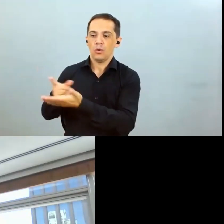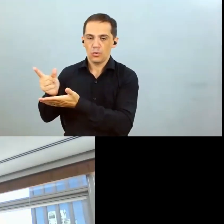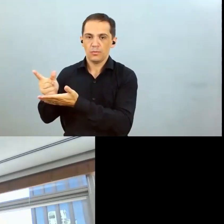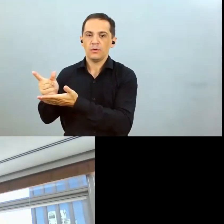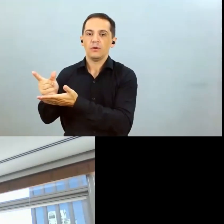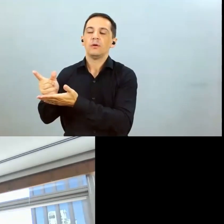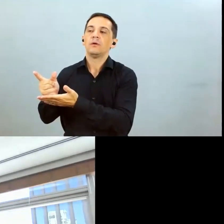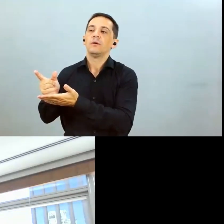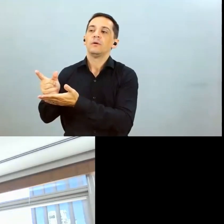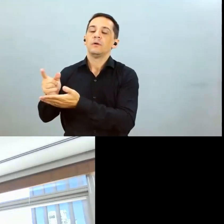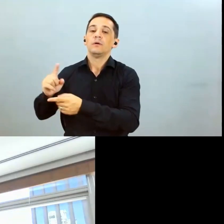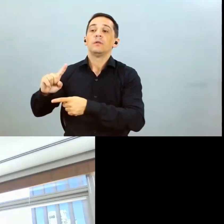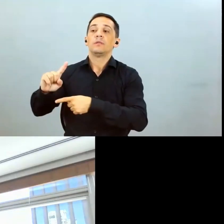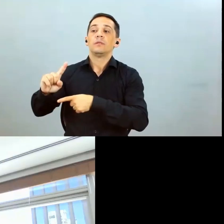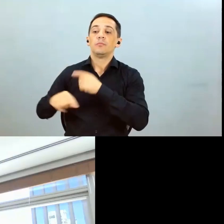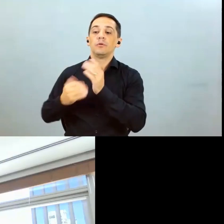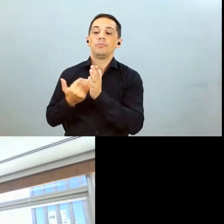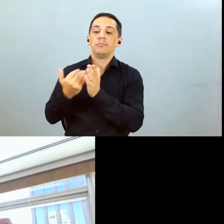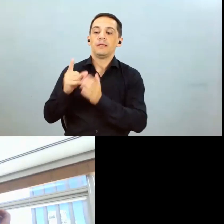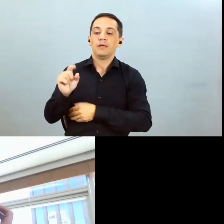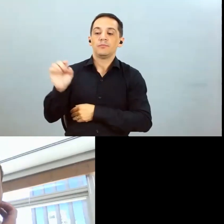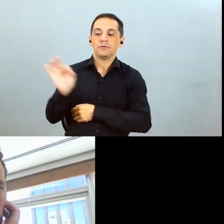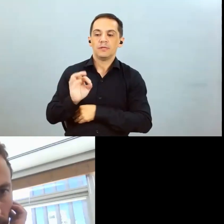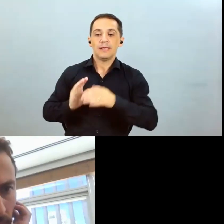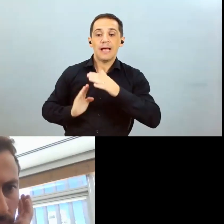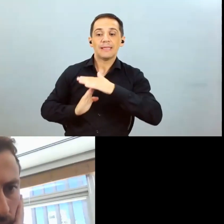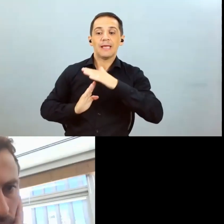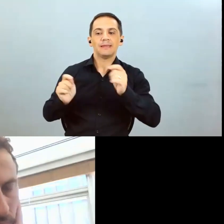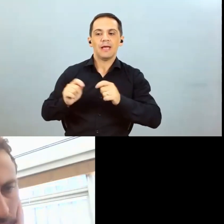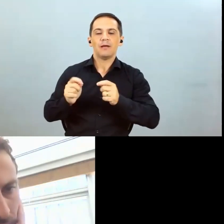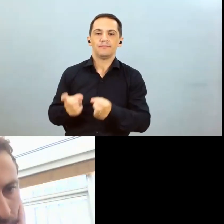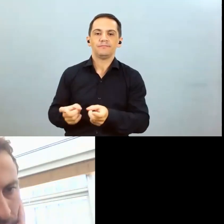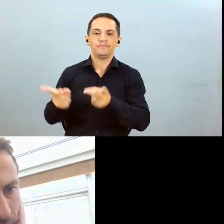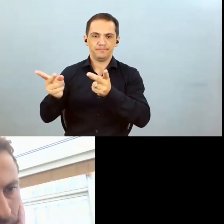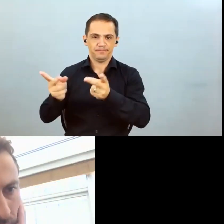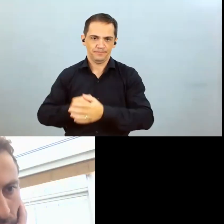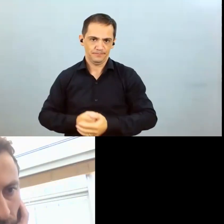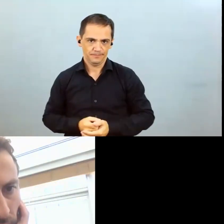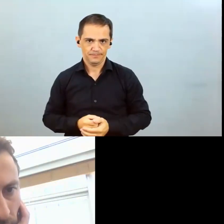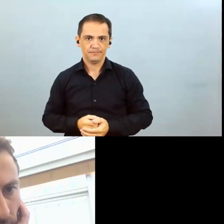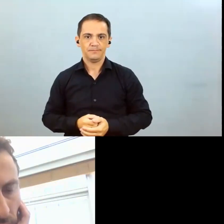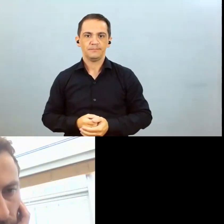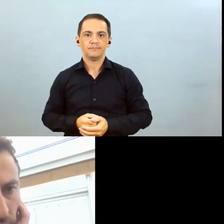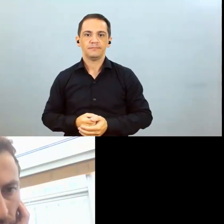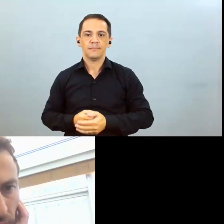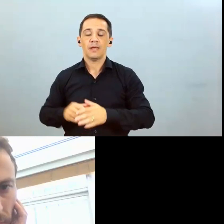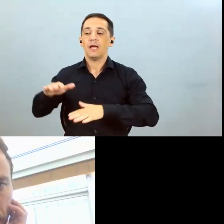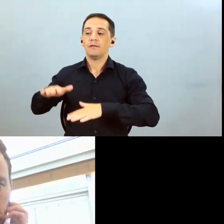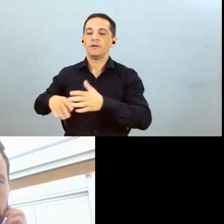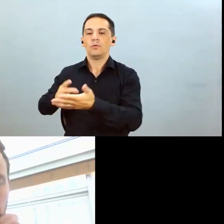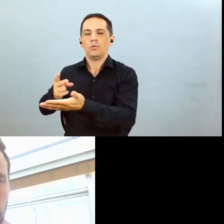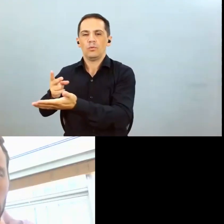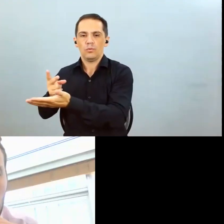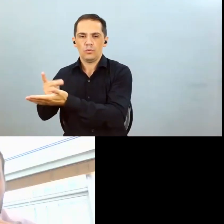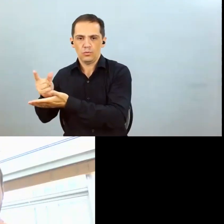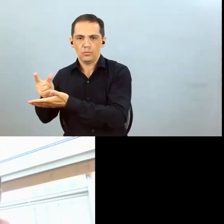dentro desse racional que te dá a flexibilidade de avançar na compra do insumo mesmo não tendo vendido a commodities. Obviamente